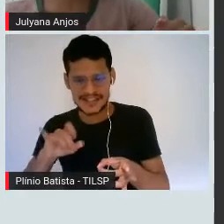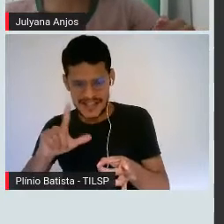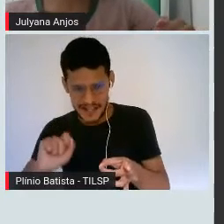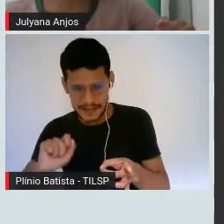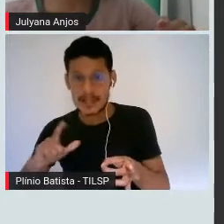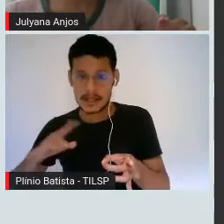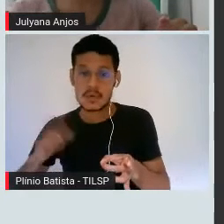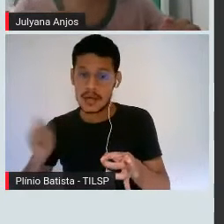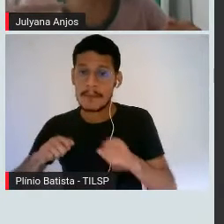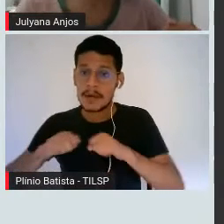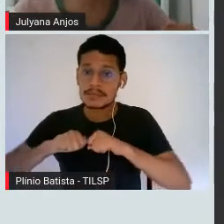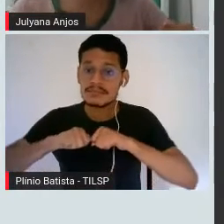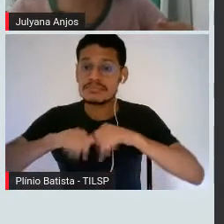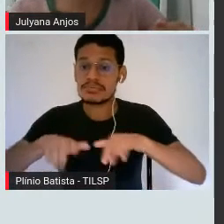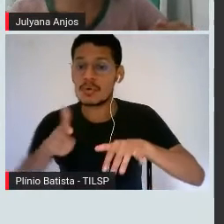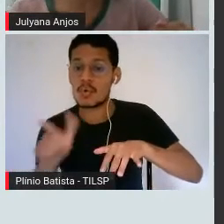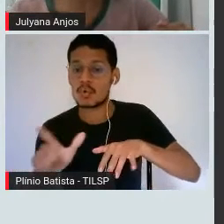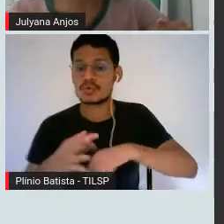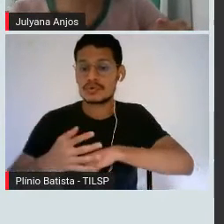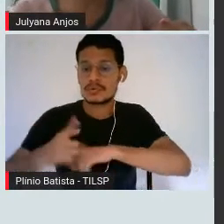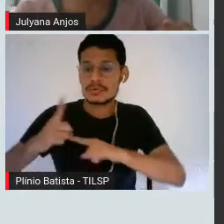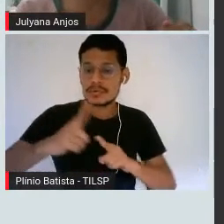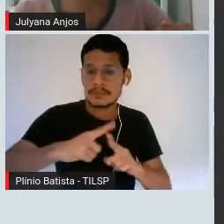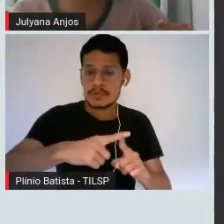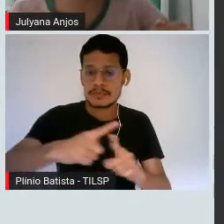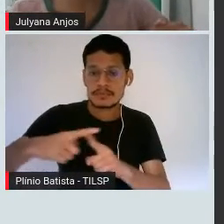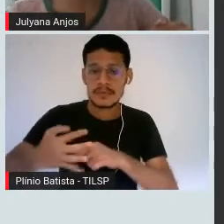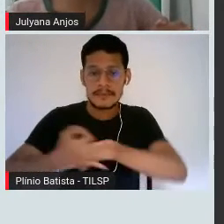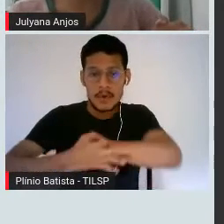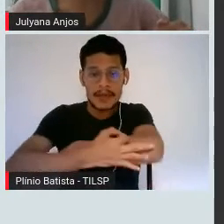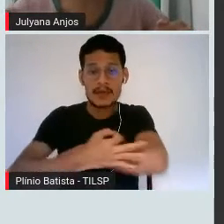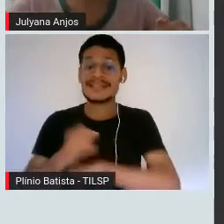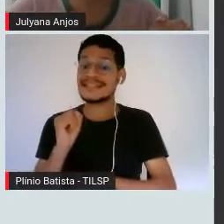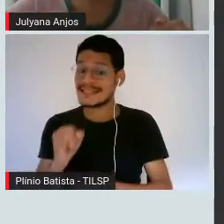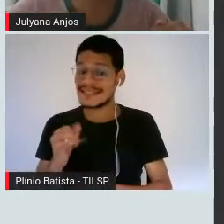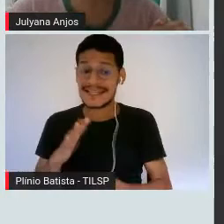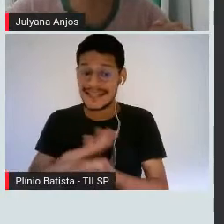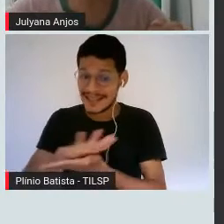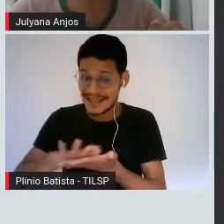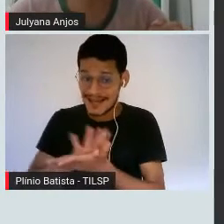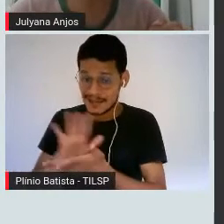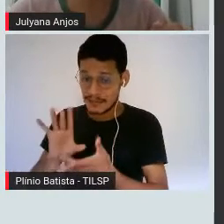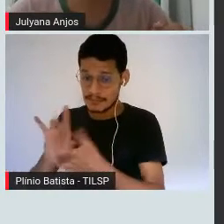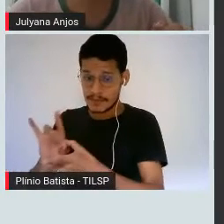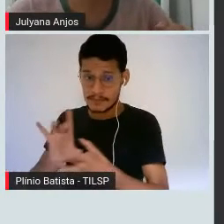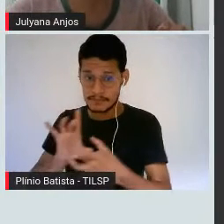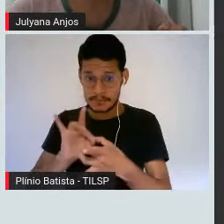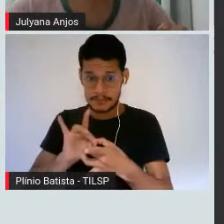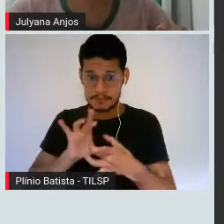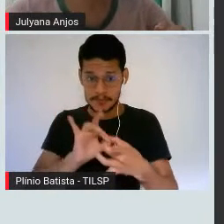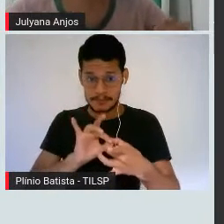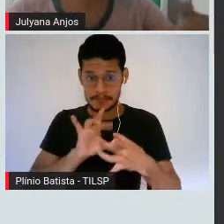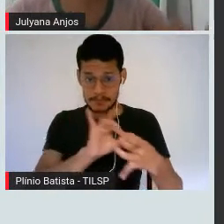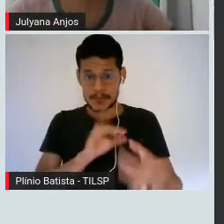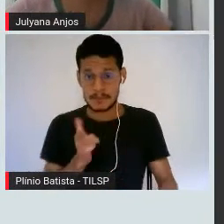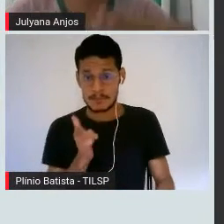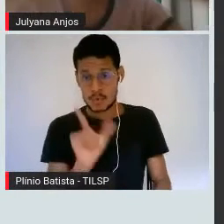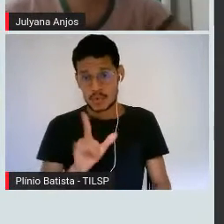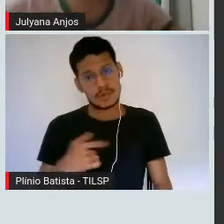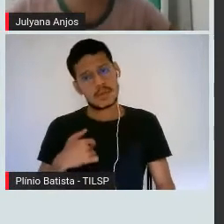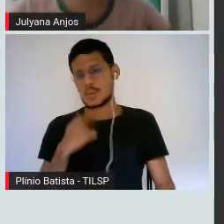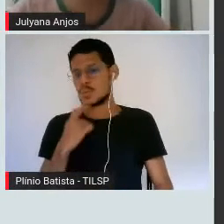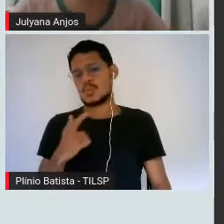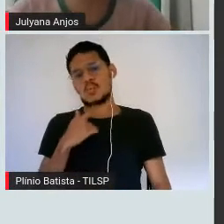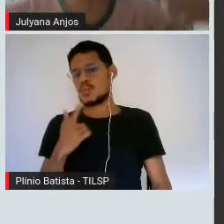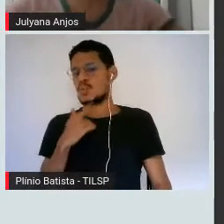moléculas. Porque se eu não tivesse isso, se eu não tivesse essa associação com essas outras moléculas, eu não conseguiria formar